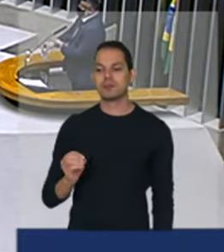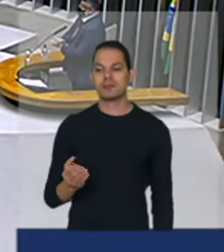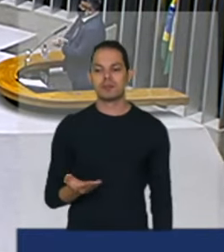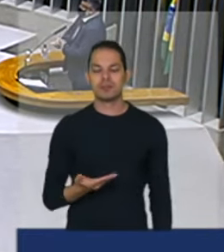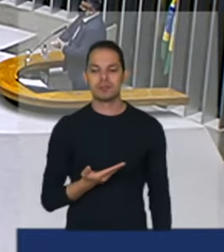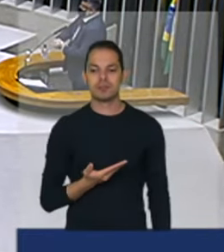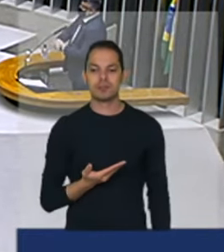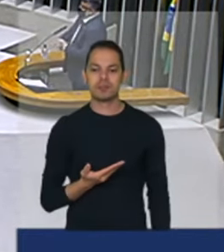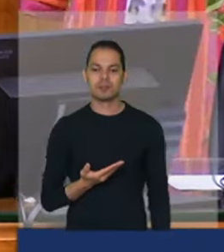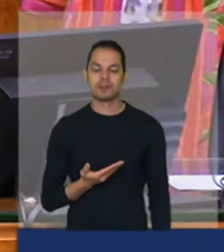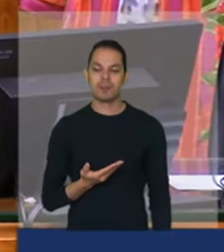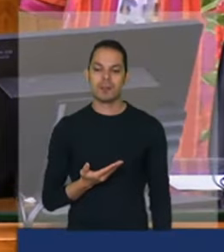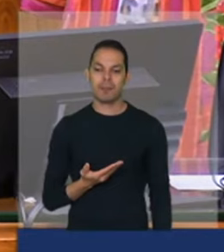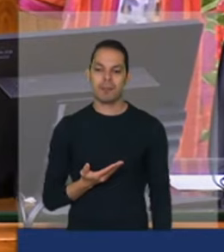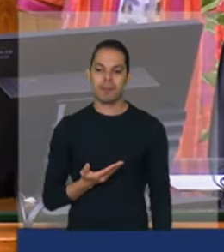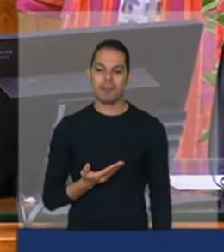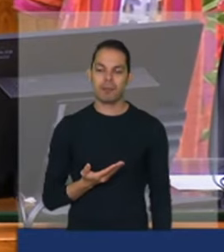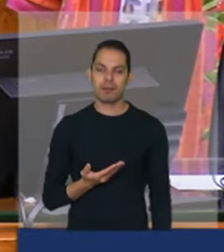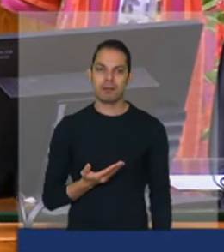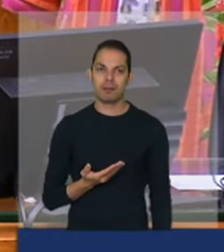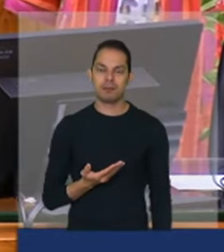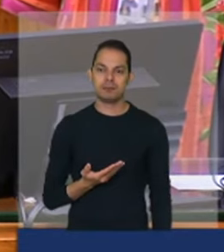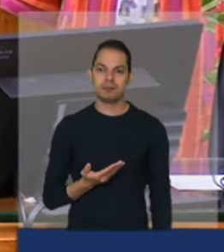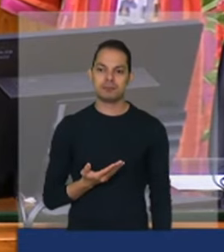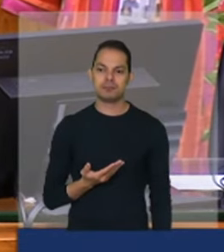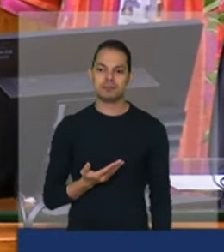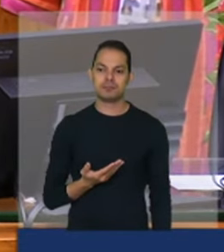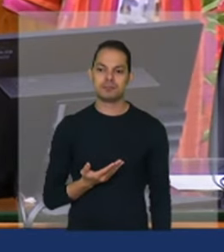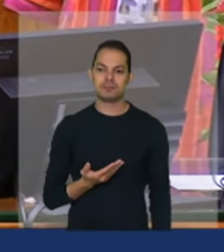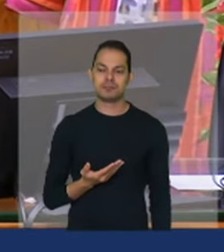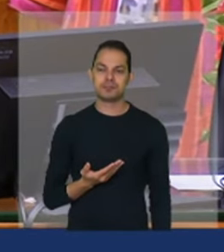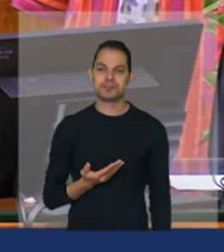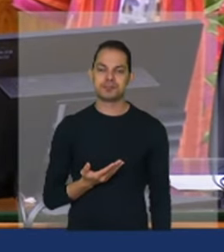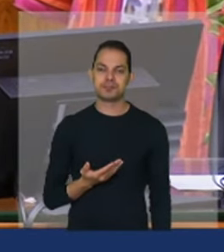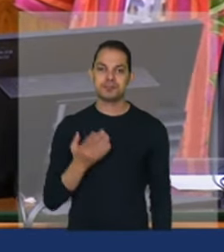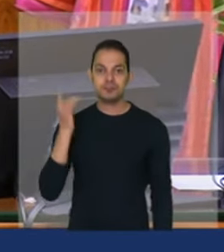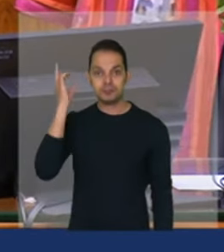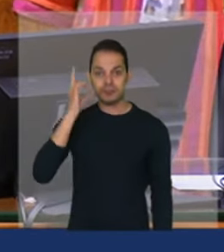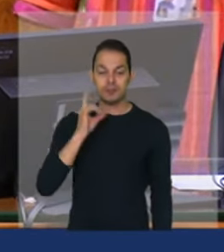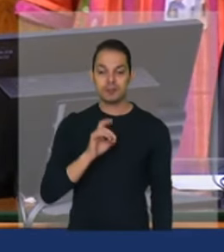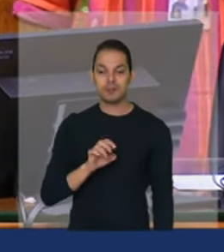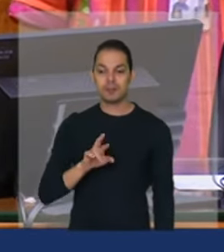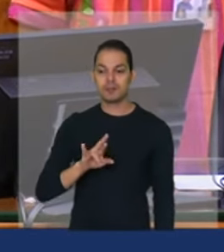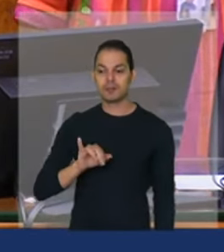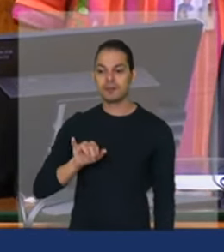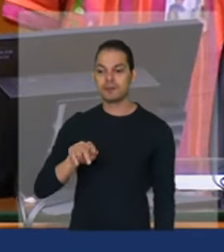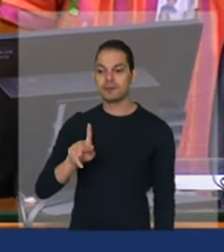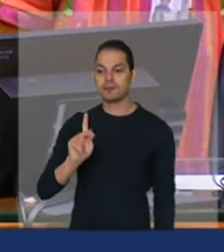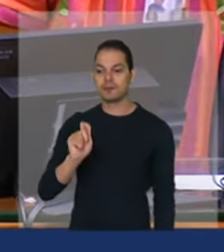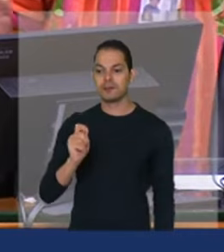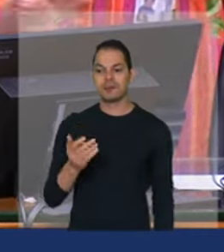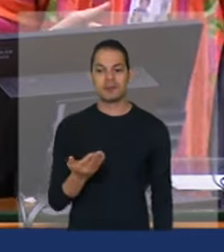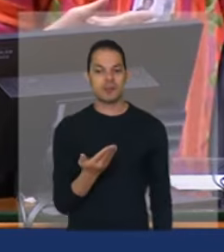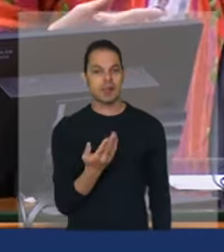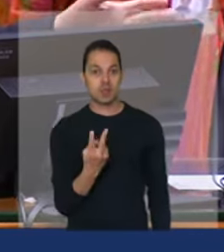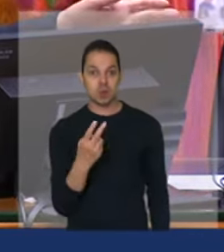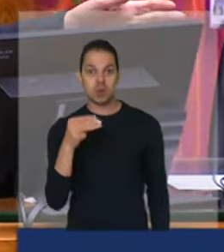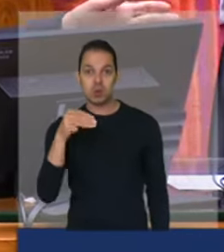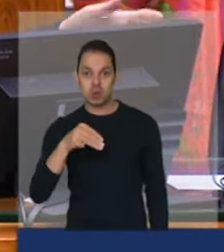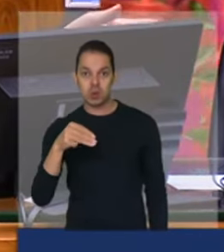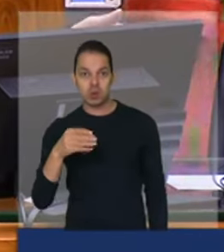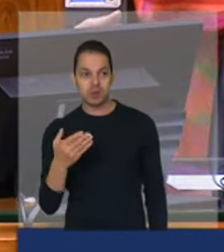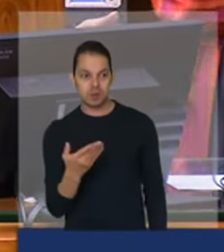Nascimento vai nos dar um pedacinho aqui deputada Érica a palavra é sua por gentileza dois minutos e dois minutos para o